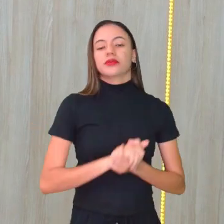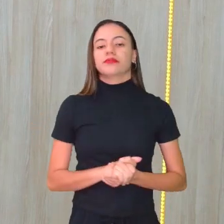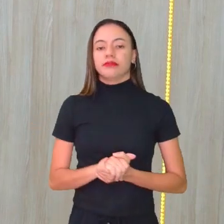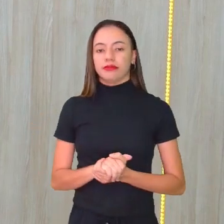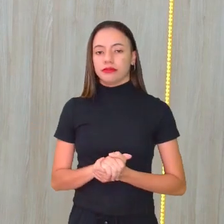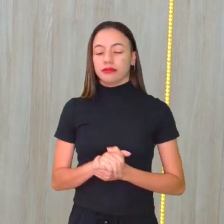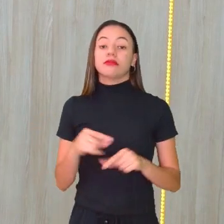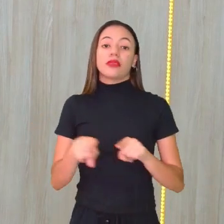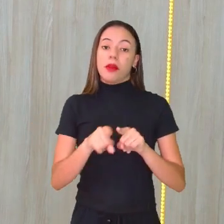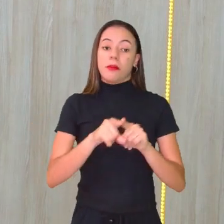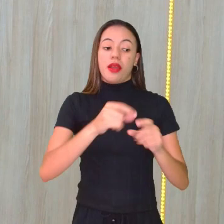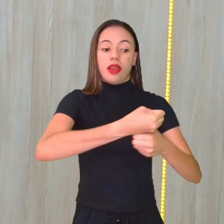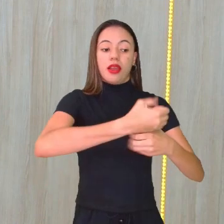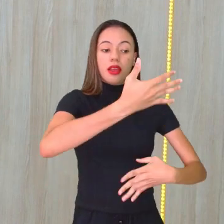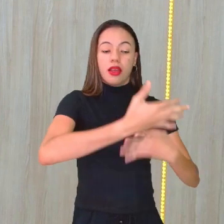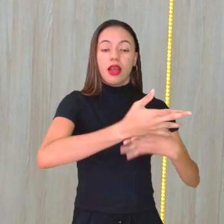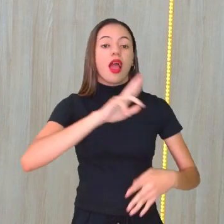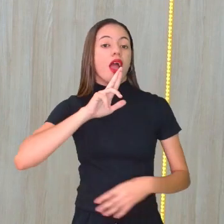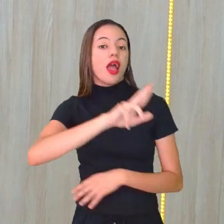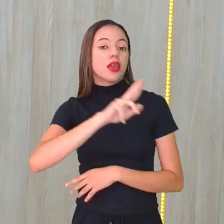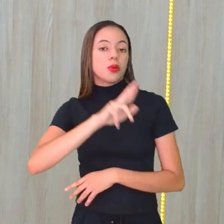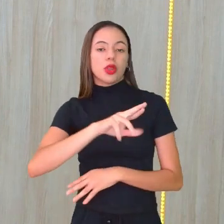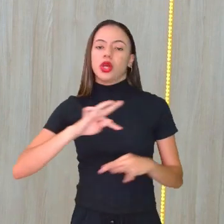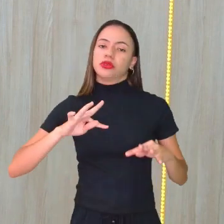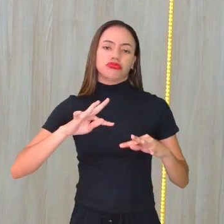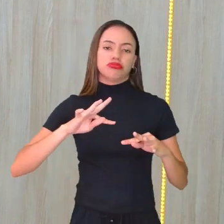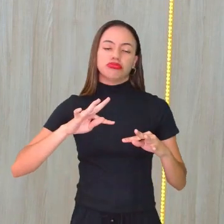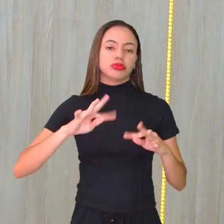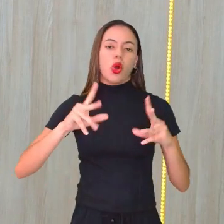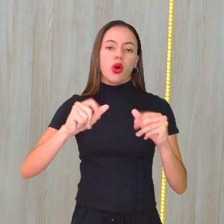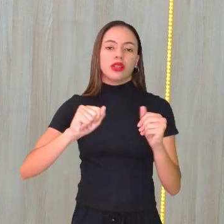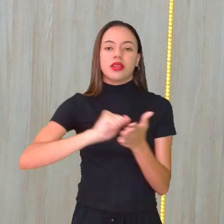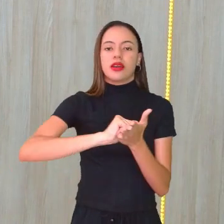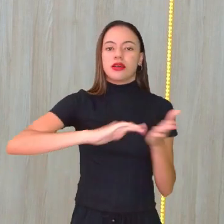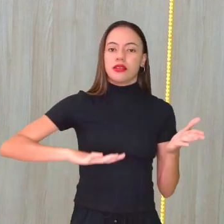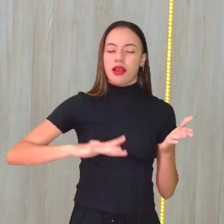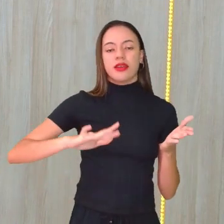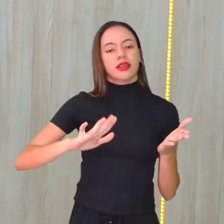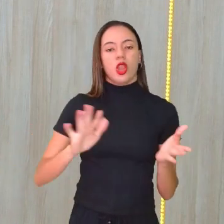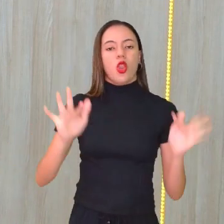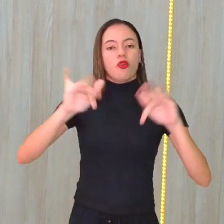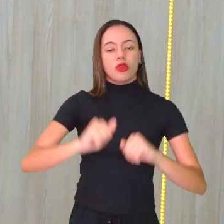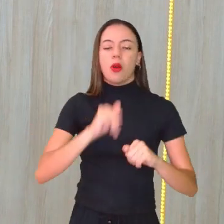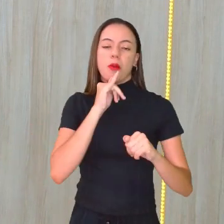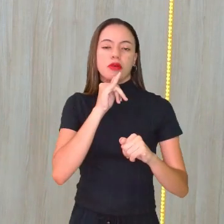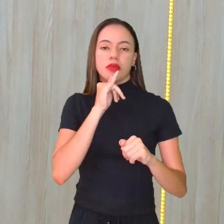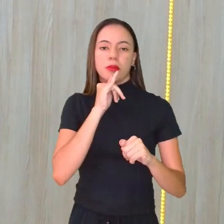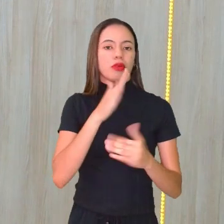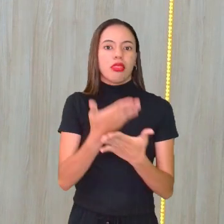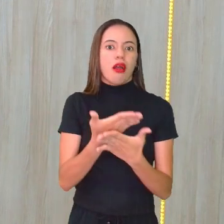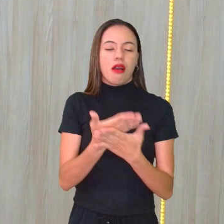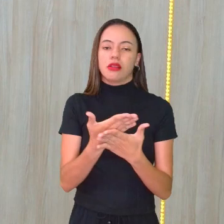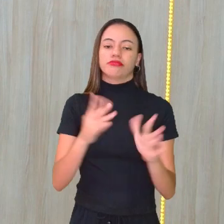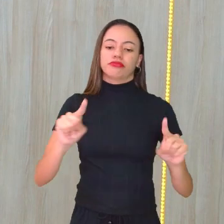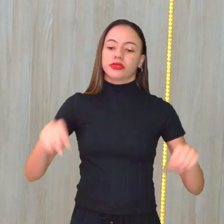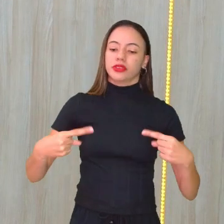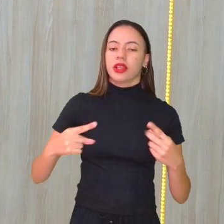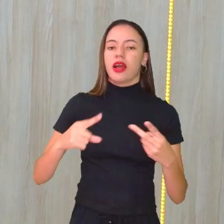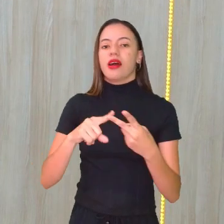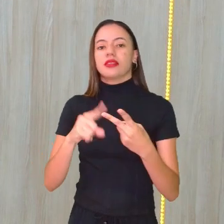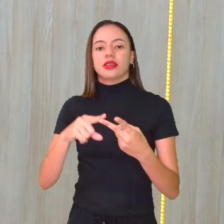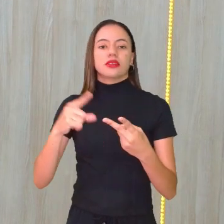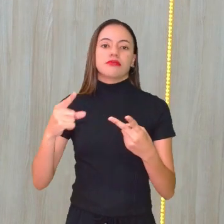através dos comentários, responder as questões que a gente sempre deixa no final da aula. Aí o desafio, a atividade, a proposição.